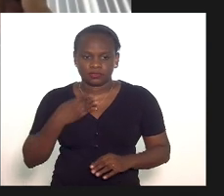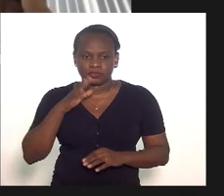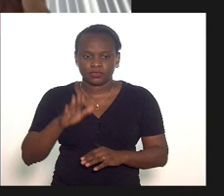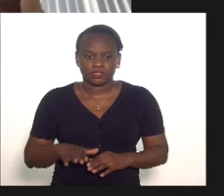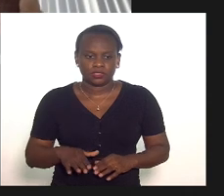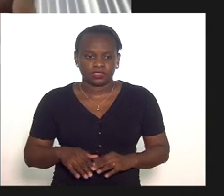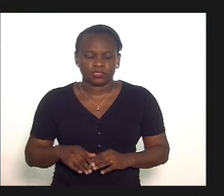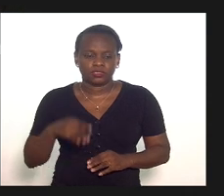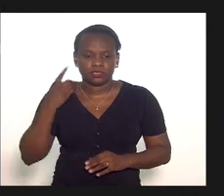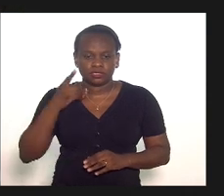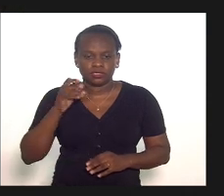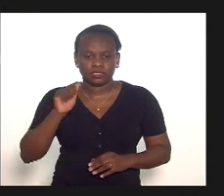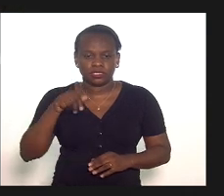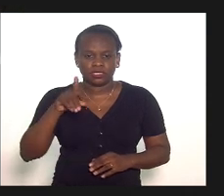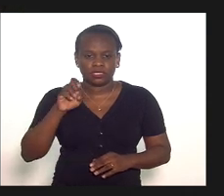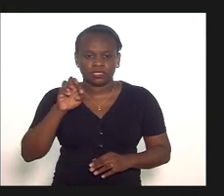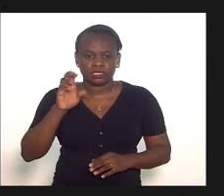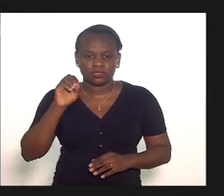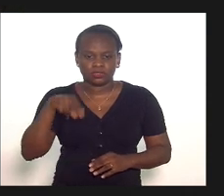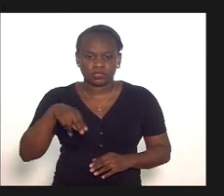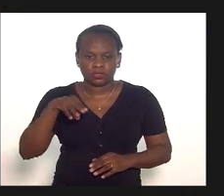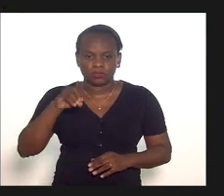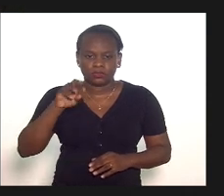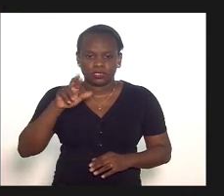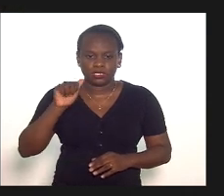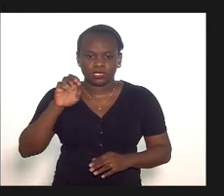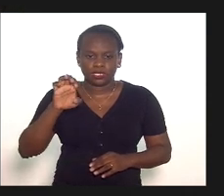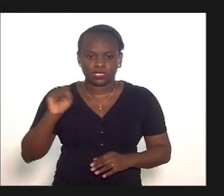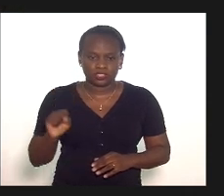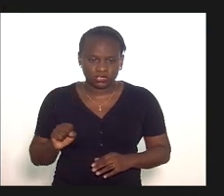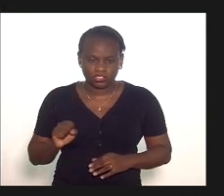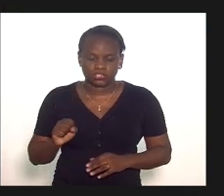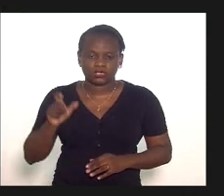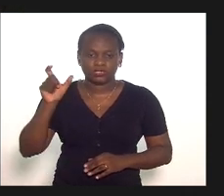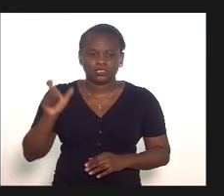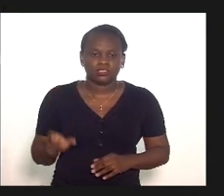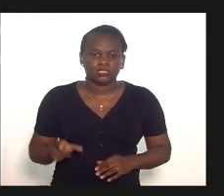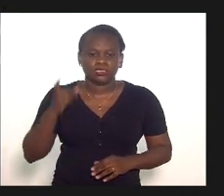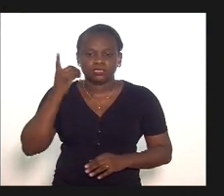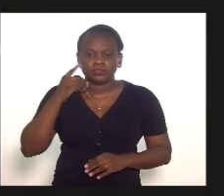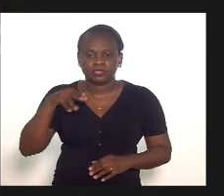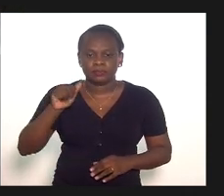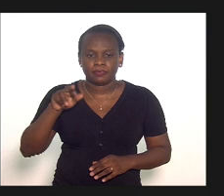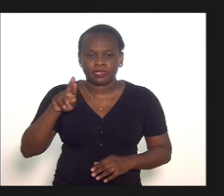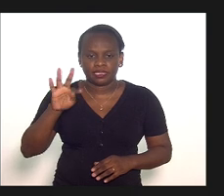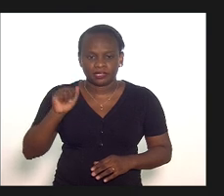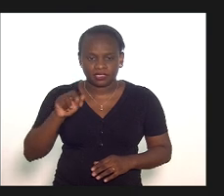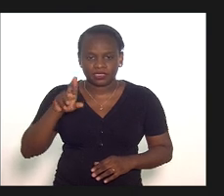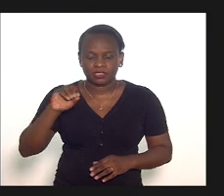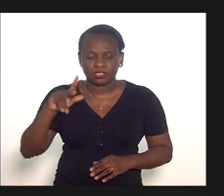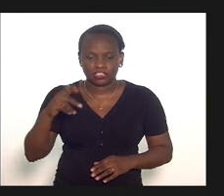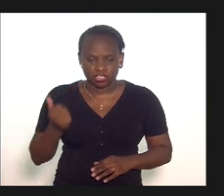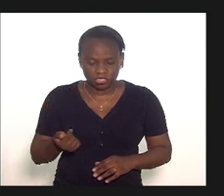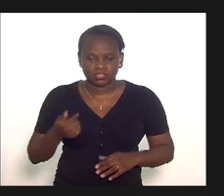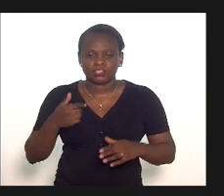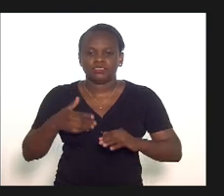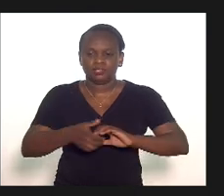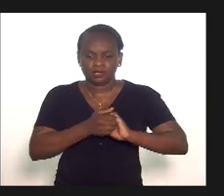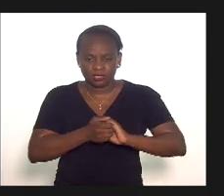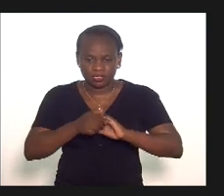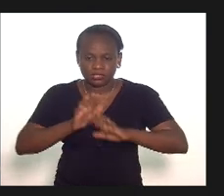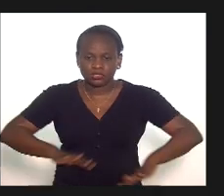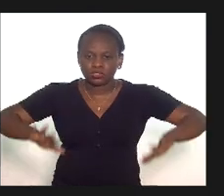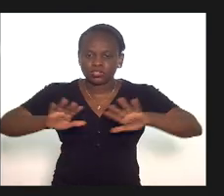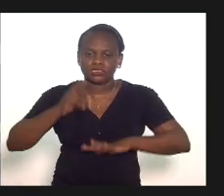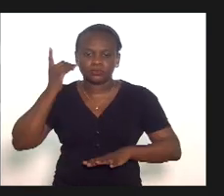deputado Anderson Moraes na pessoa da senhora deputada Marta Rocha eu quero aqui cumprimentar todos os